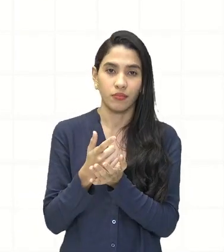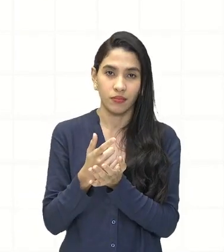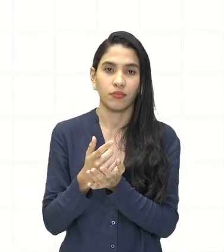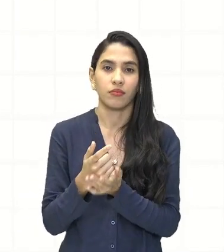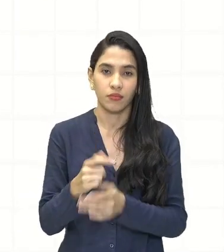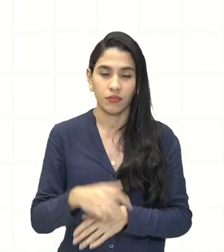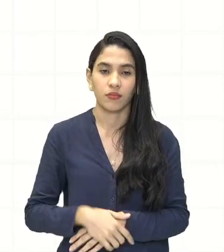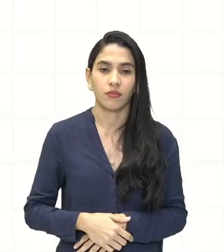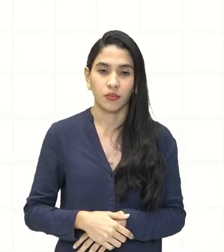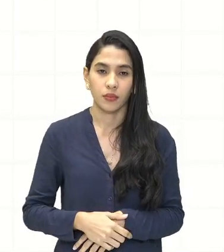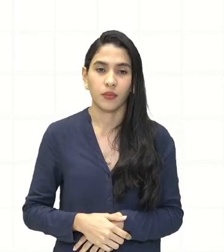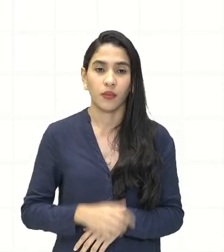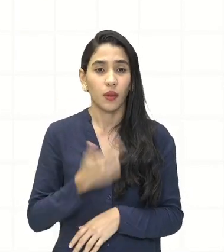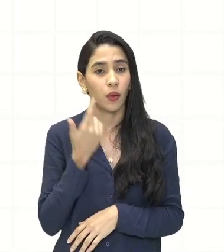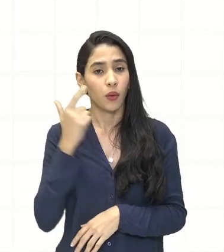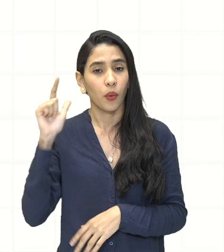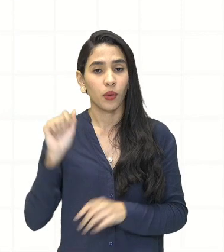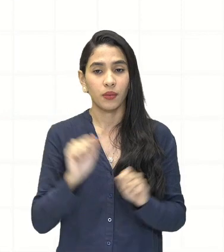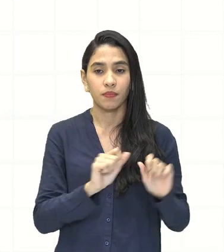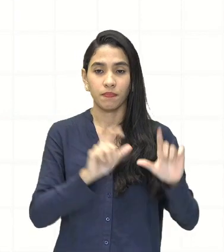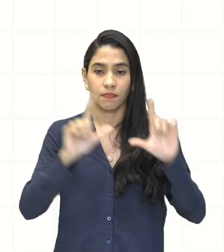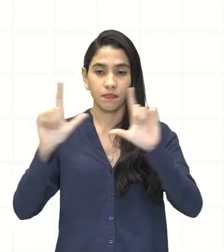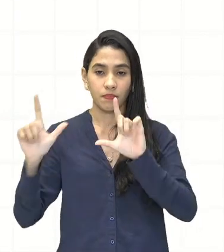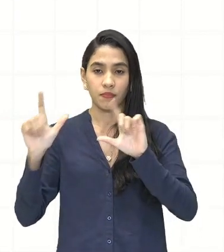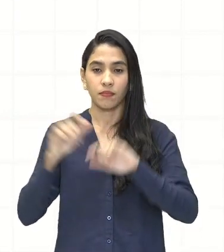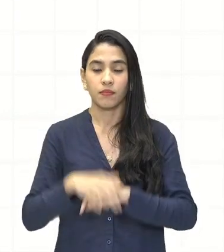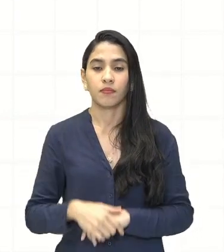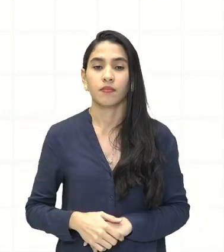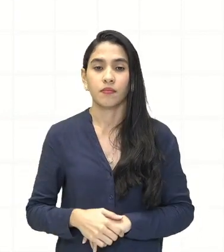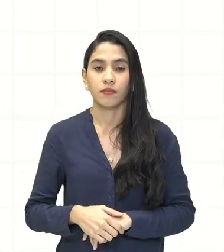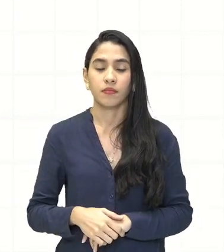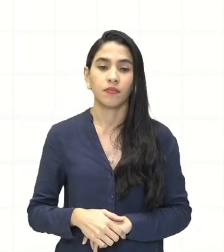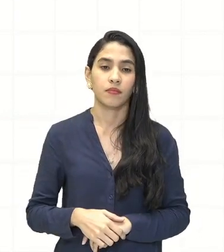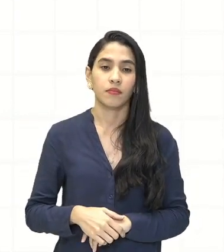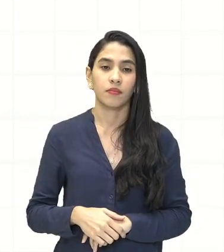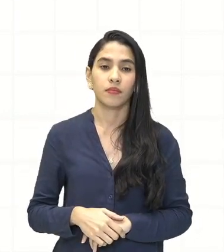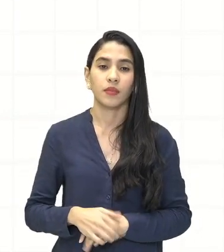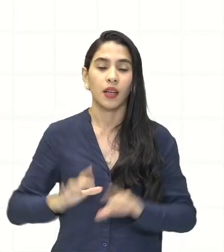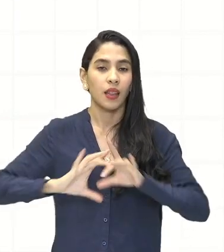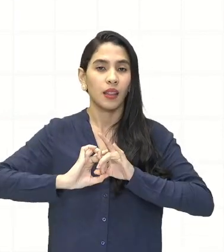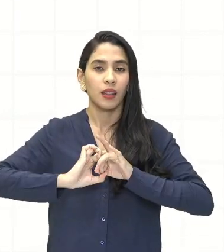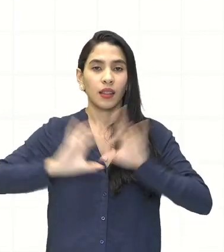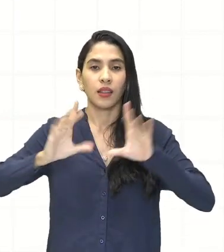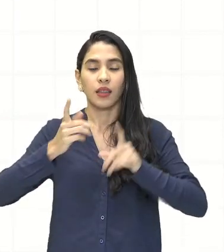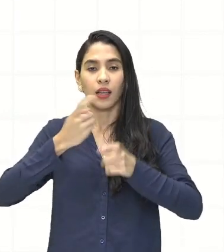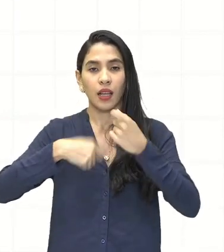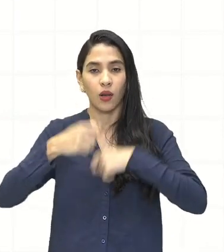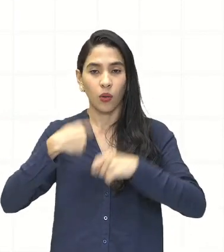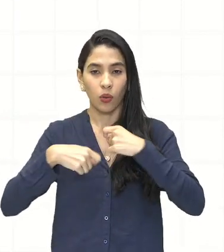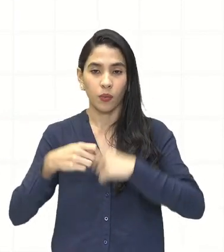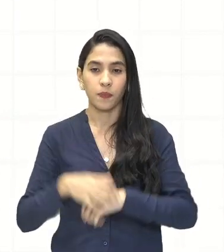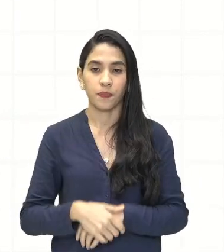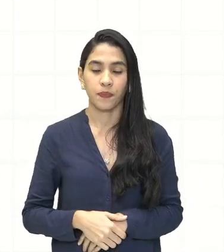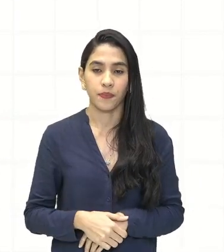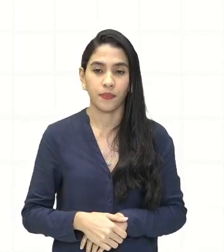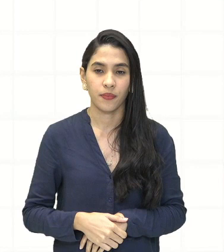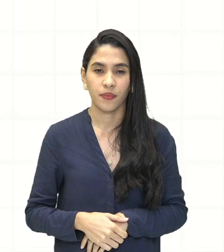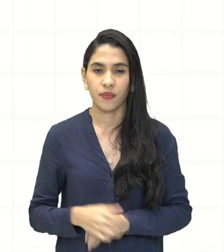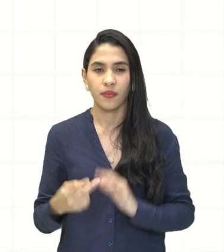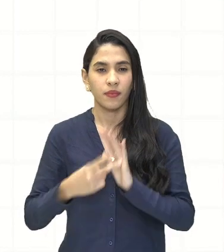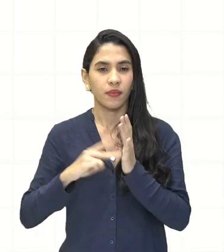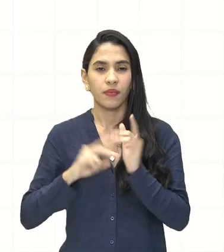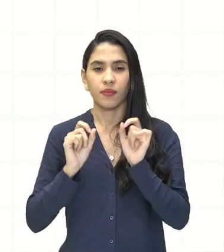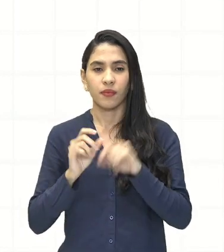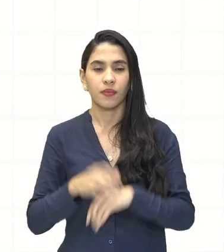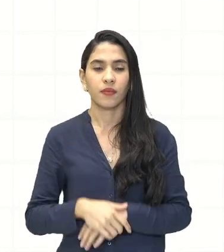Certo? Nossa próxima característica do capitalismo é justamente a liberdade econômica. O que seria